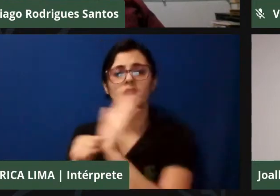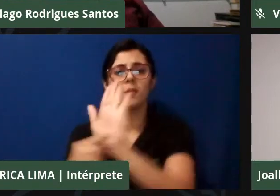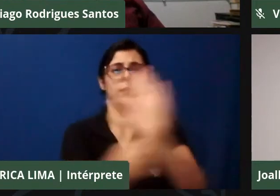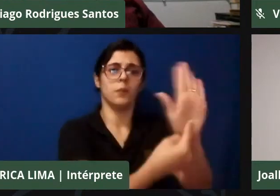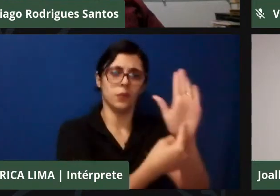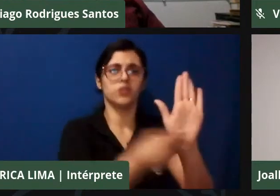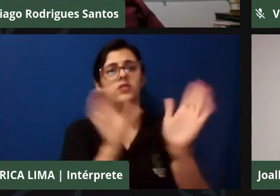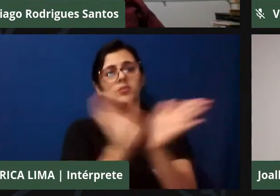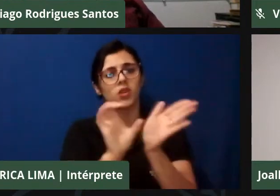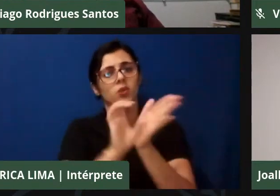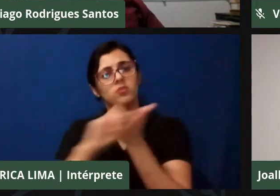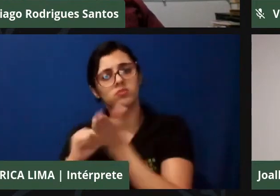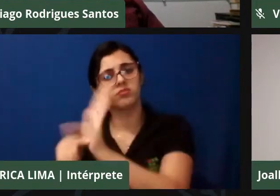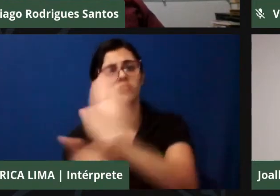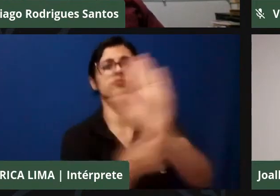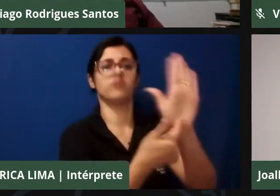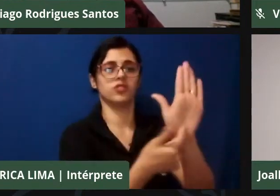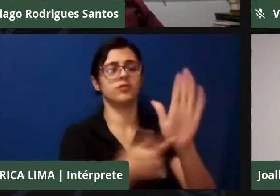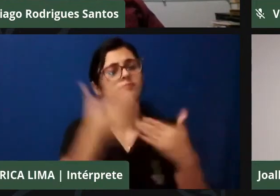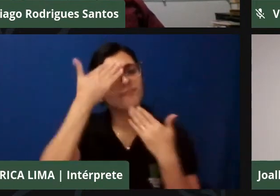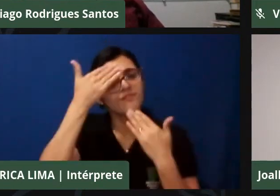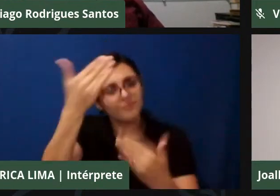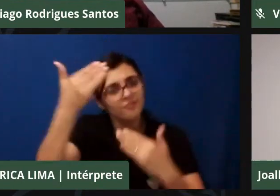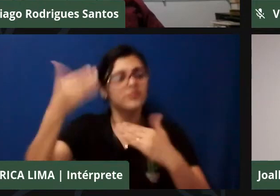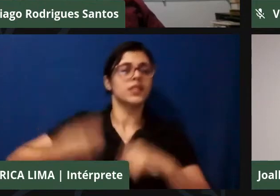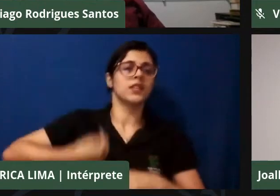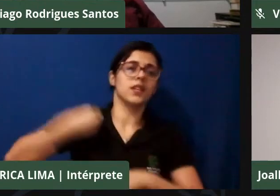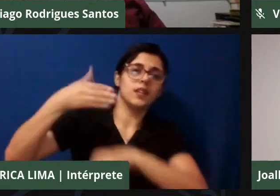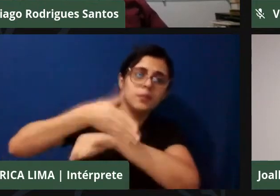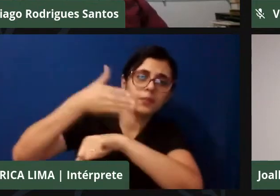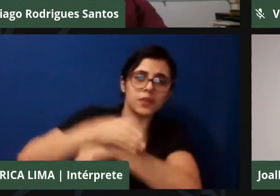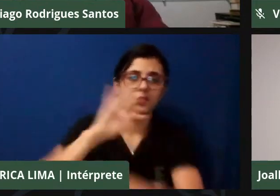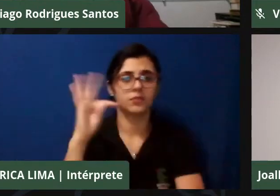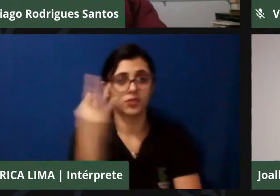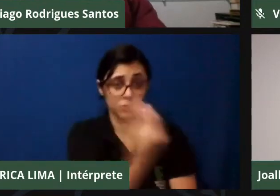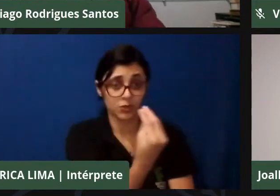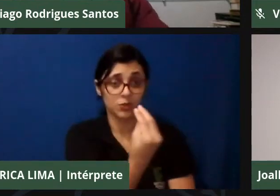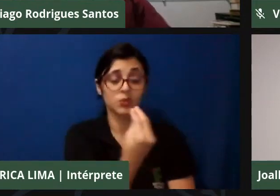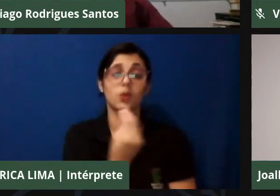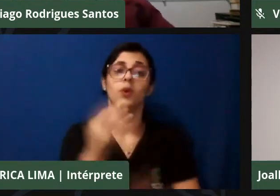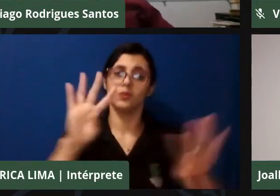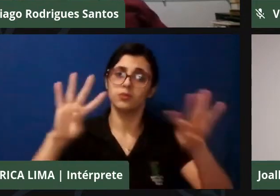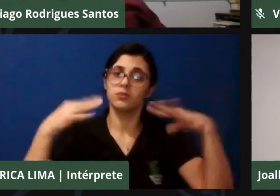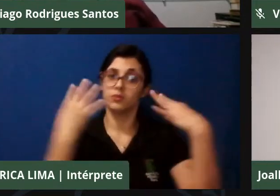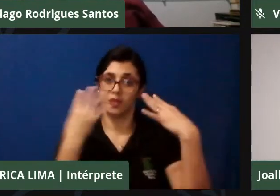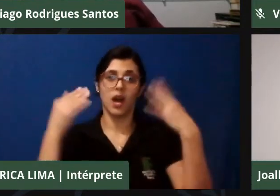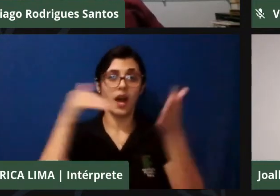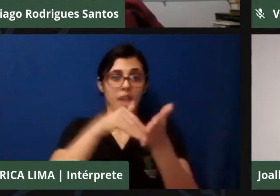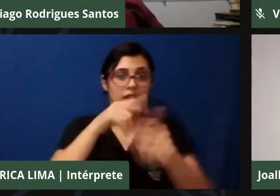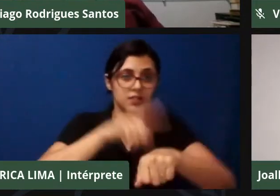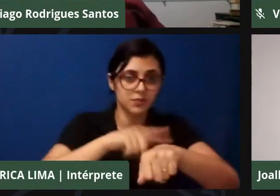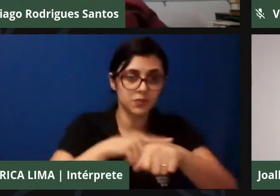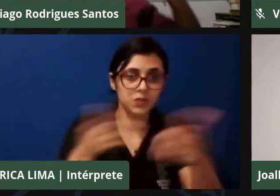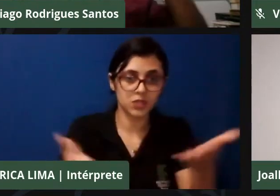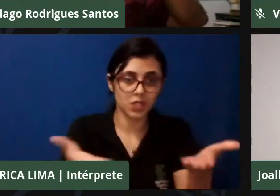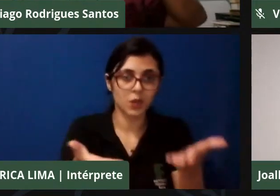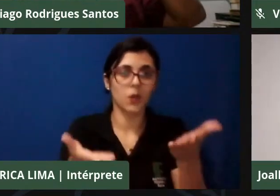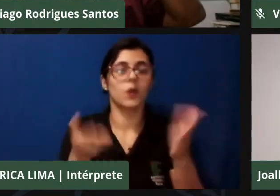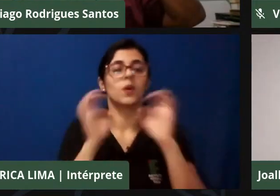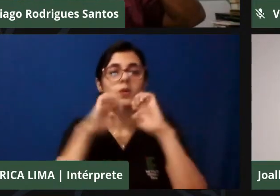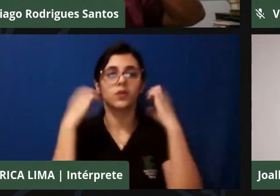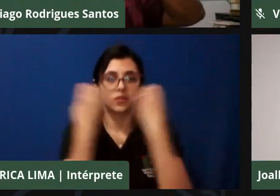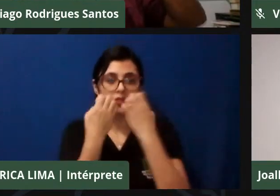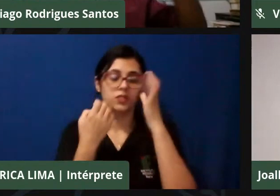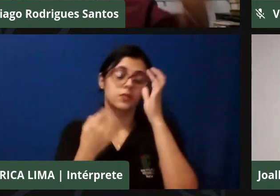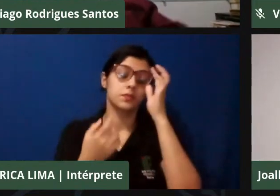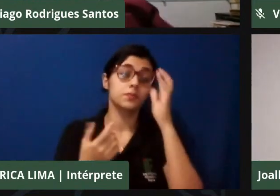da comunidade. Agradeço a presença de todos que estiveram até o final dessa atividade, reforço o convite